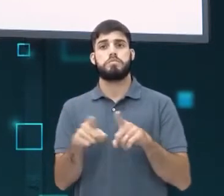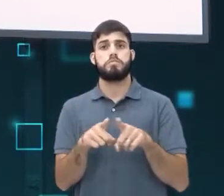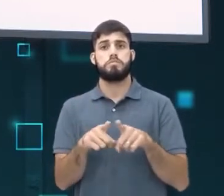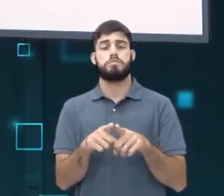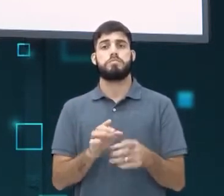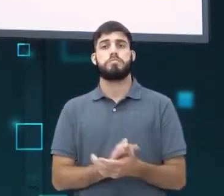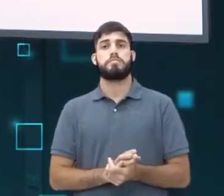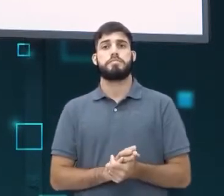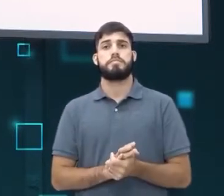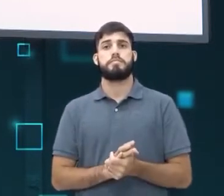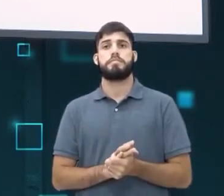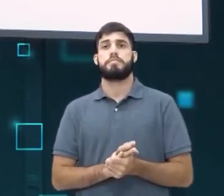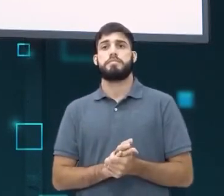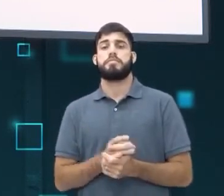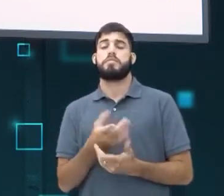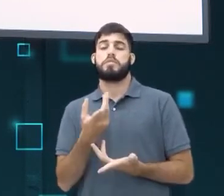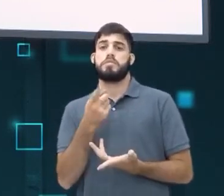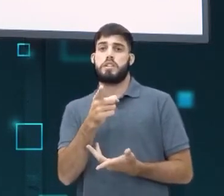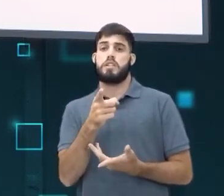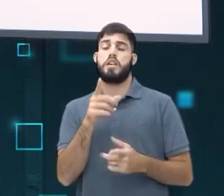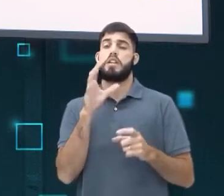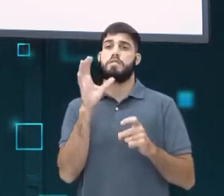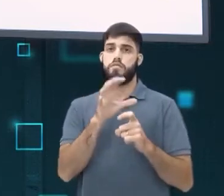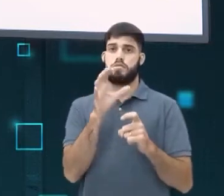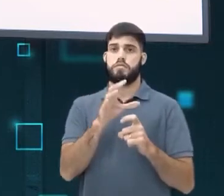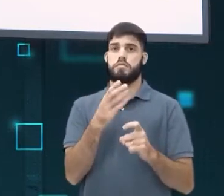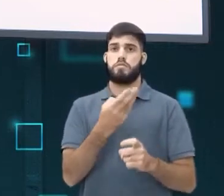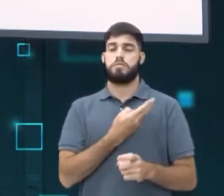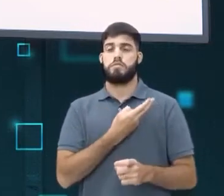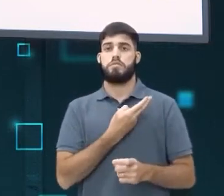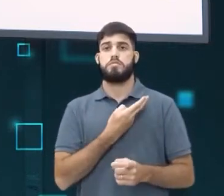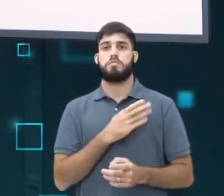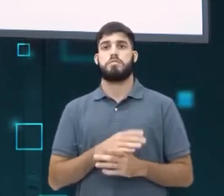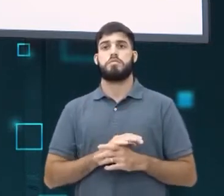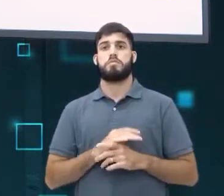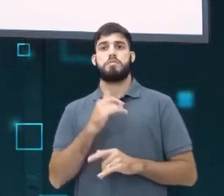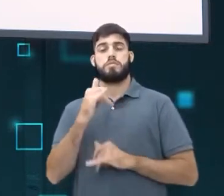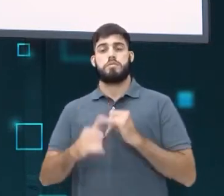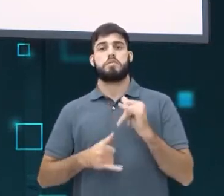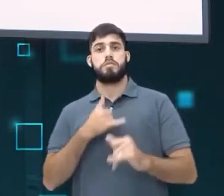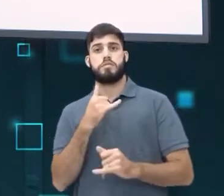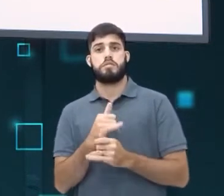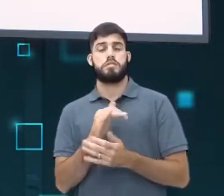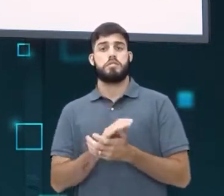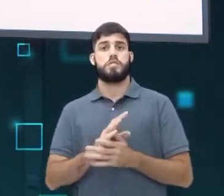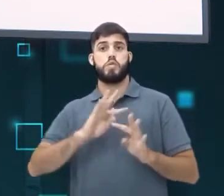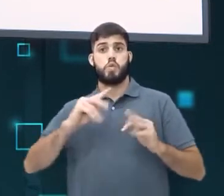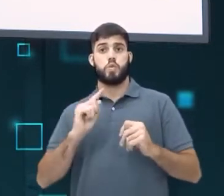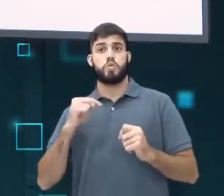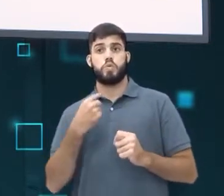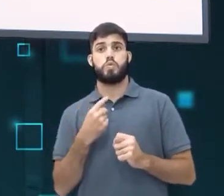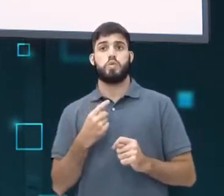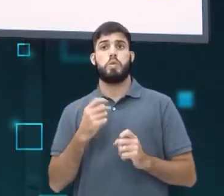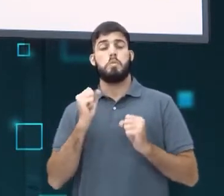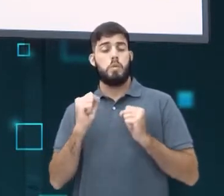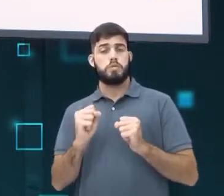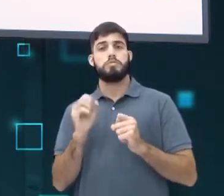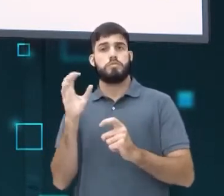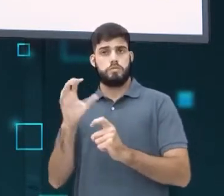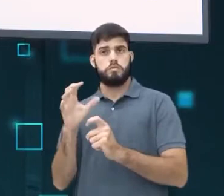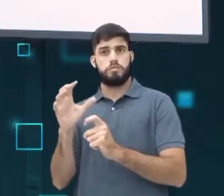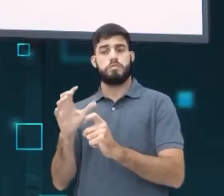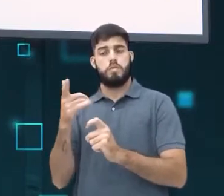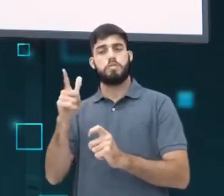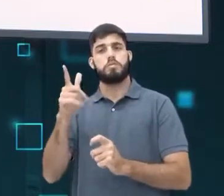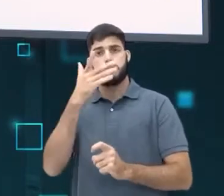alguma forma, você influenciou aquele amigo. Então, na internet e nas redes sociais, todos nós podemos influenciar de